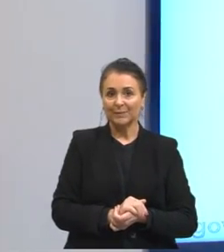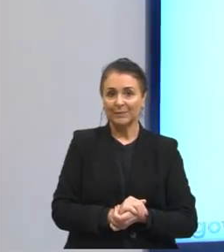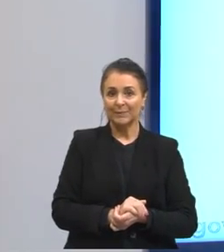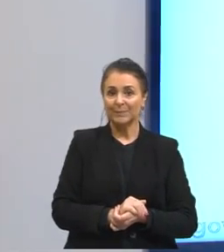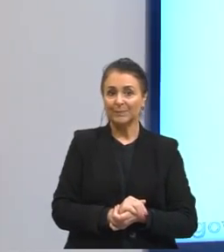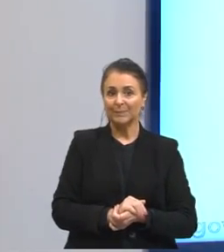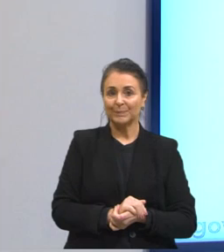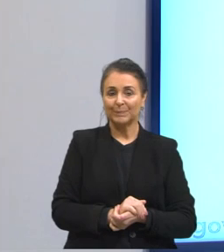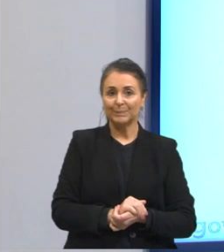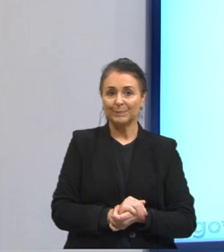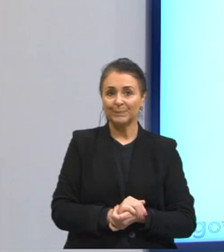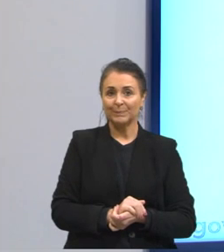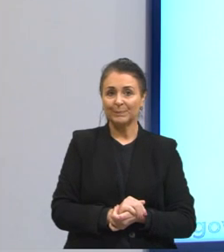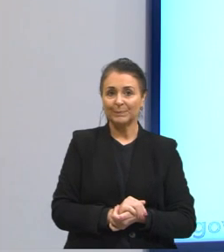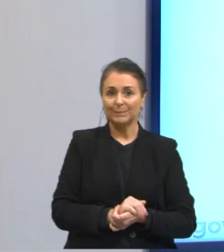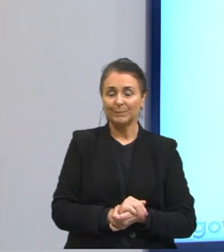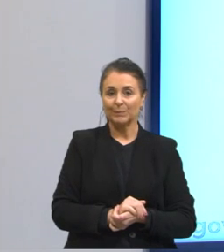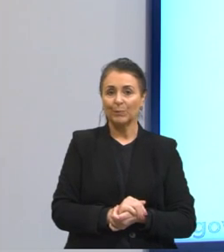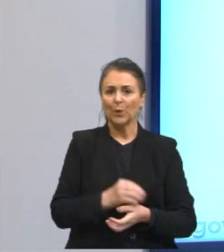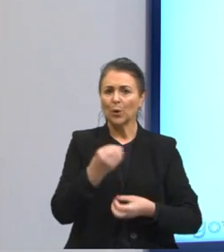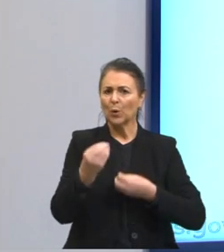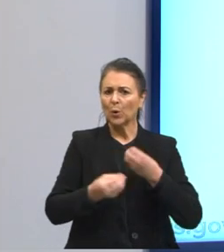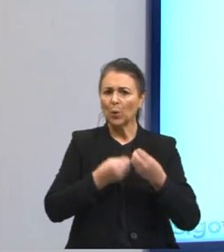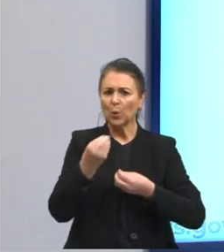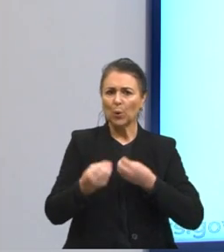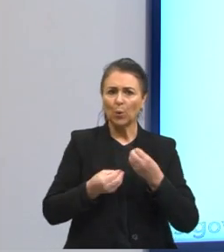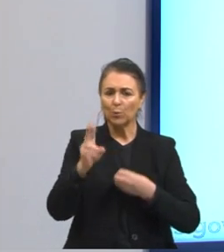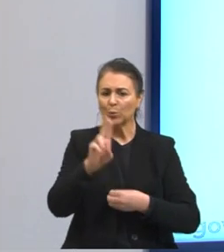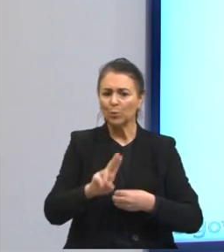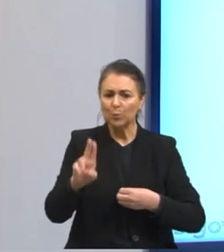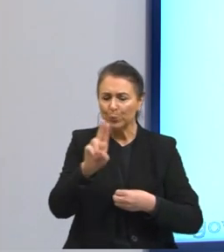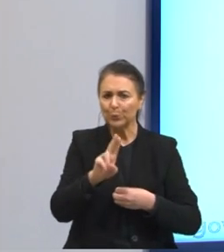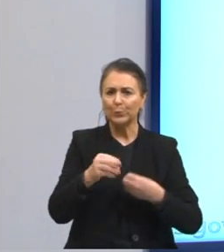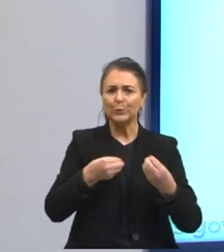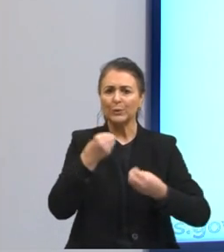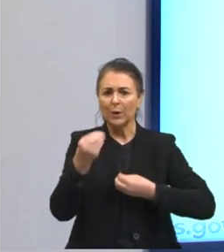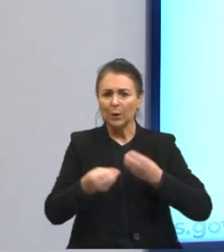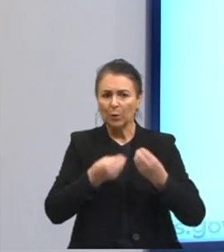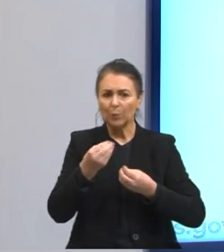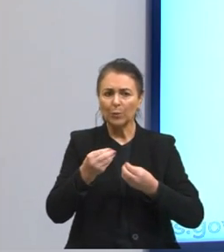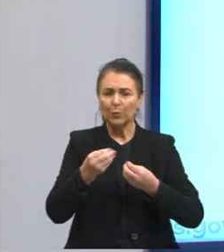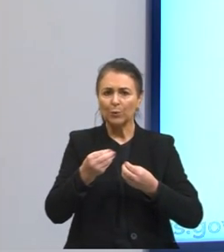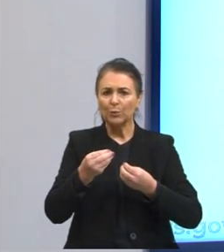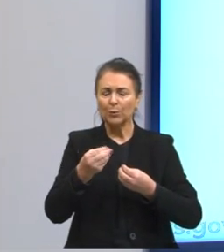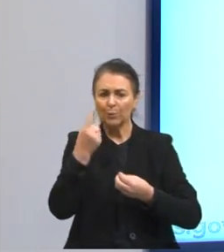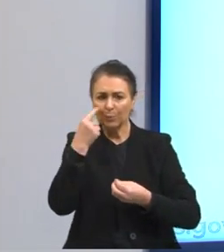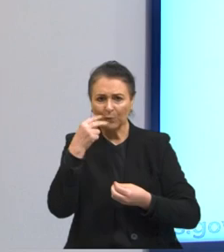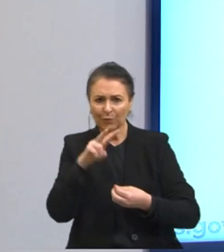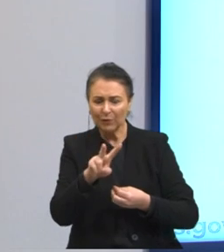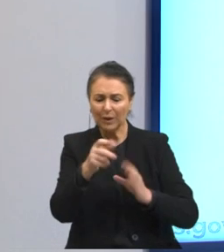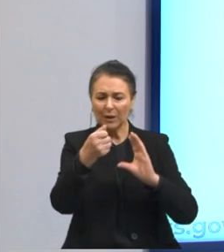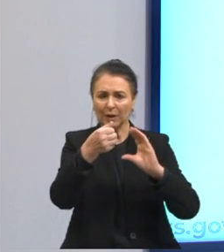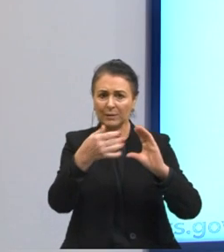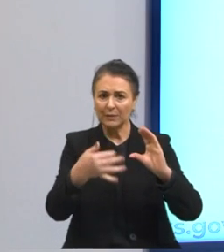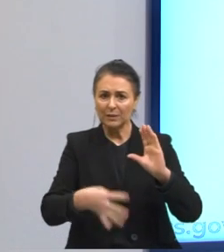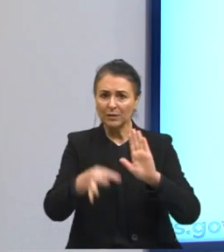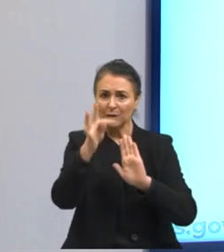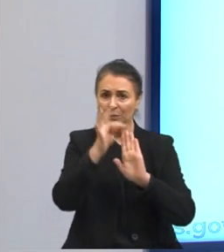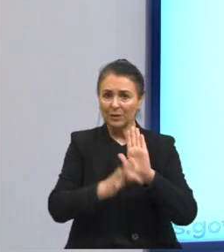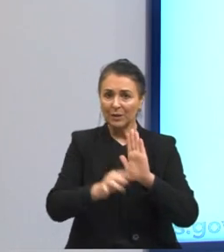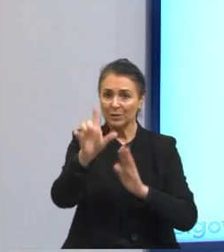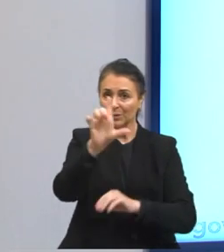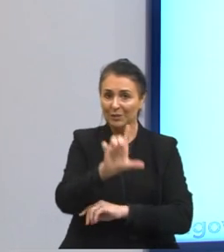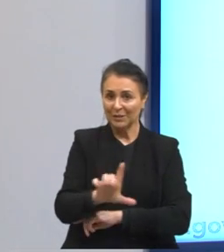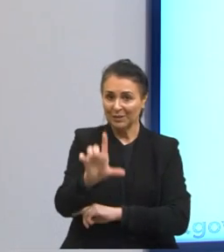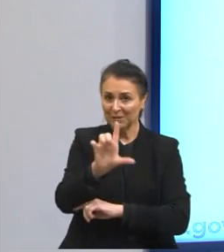como trabalhamos, falamos um pouquinho sobre as características do texto literário, vamos ver aqui uma questão do